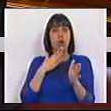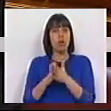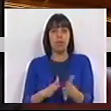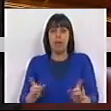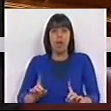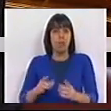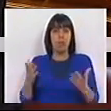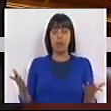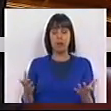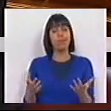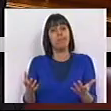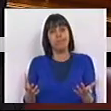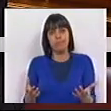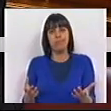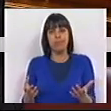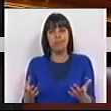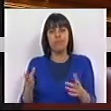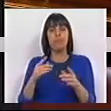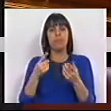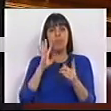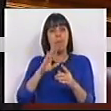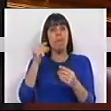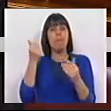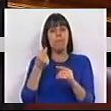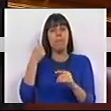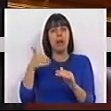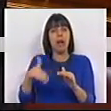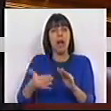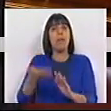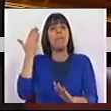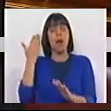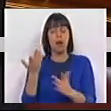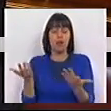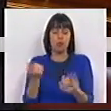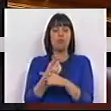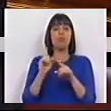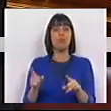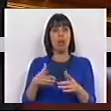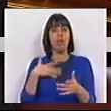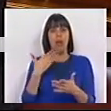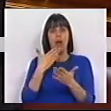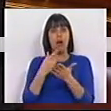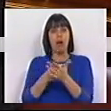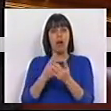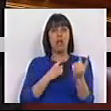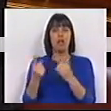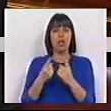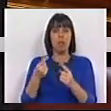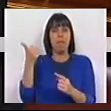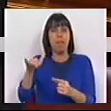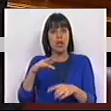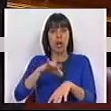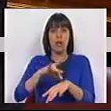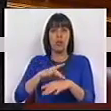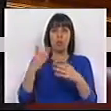e, como tal, mais dispendiosos. Desde logo, aumentará o custo com o transporte de